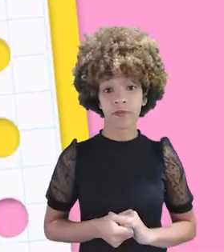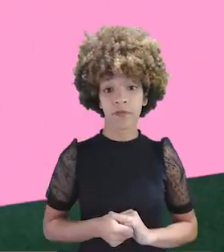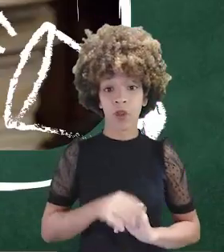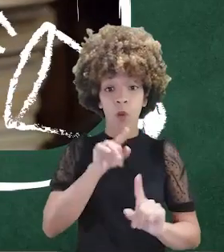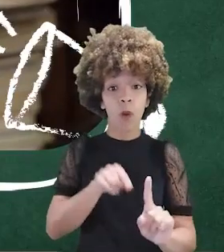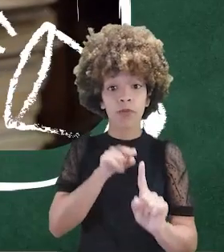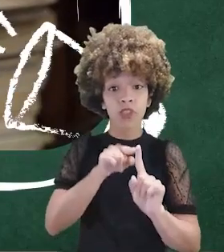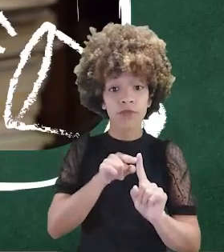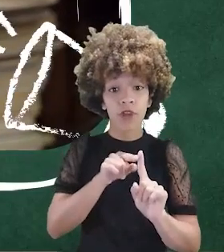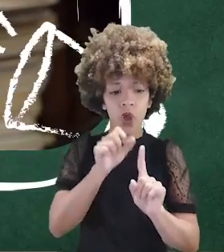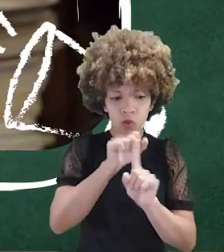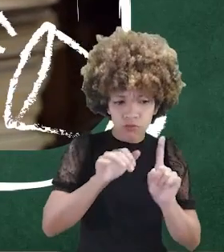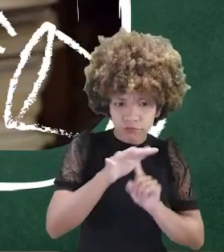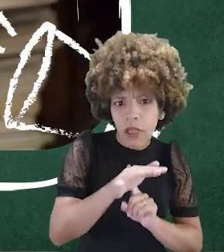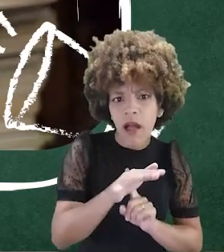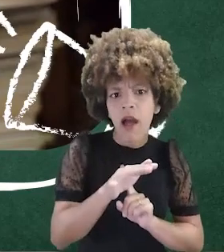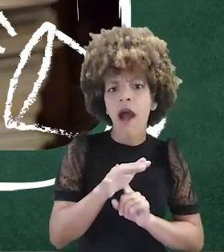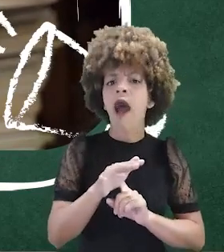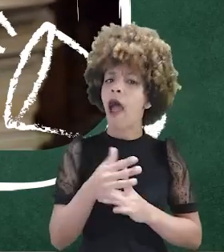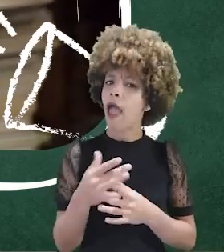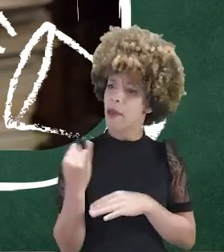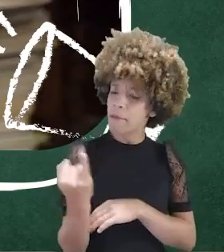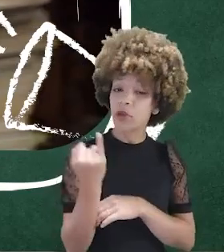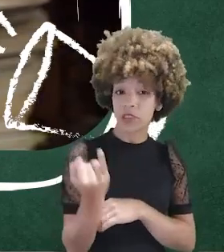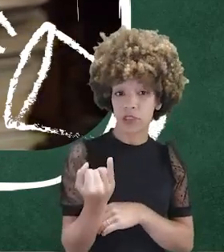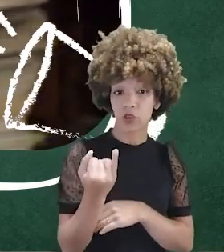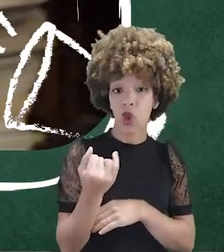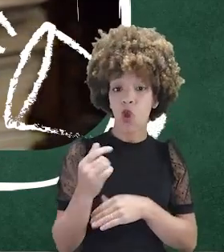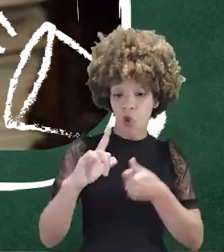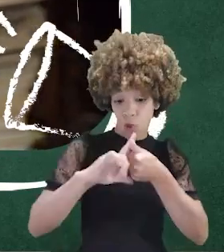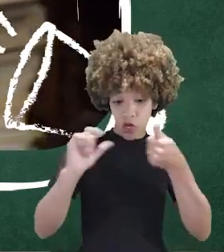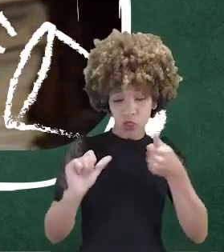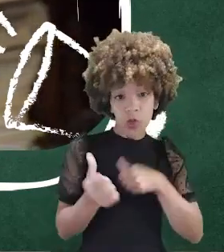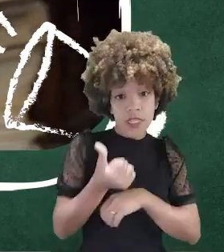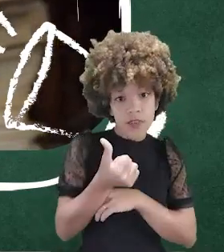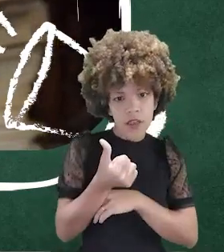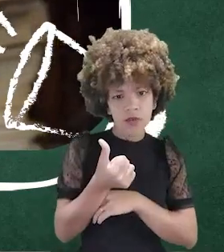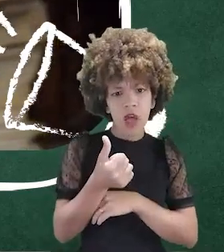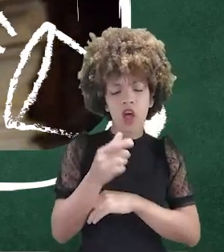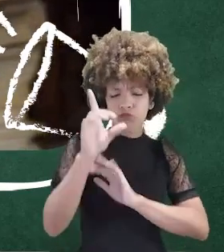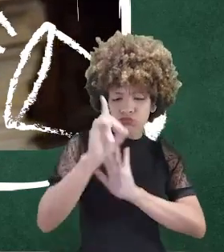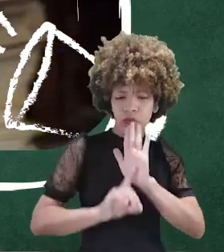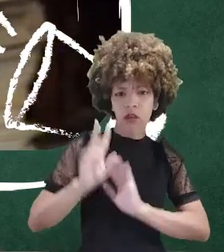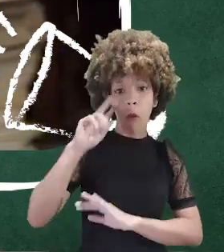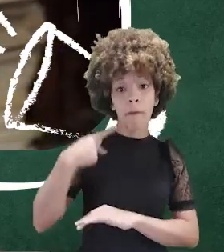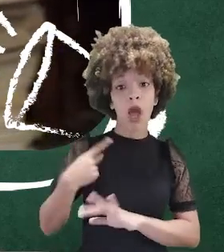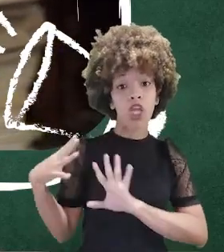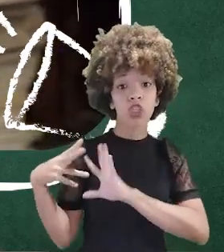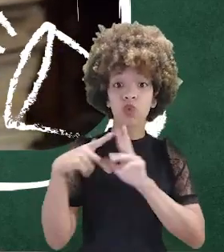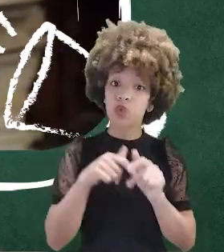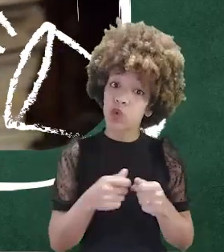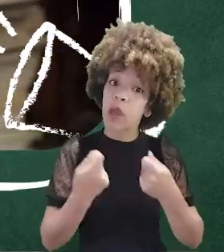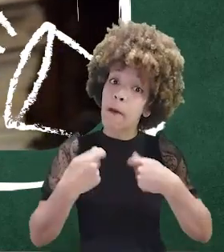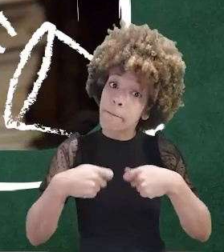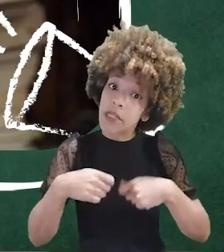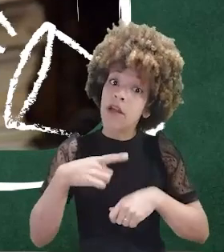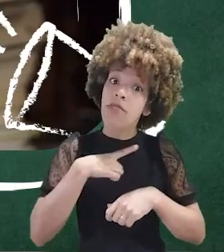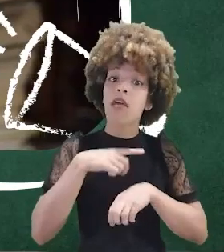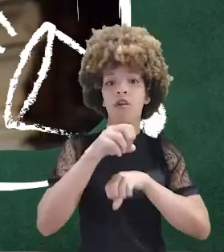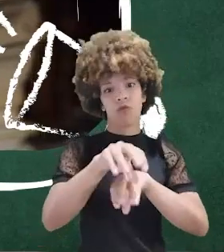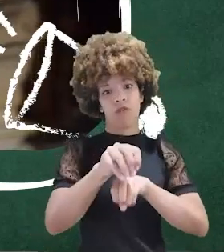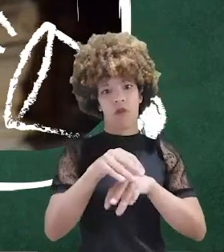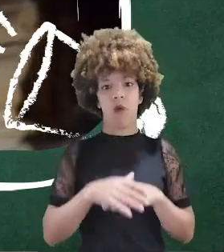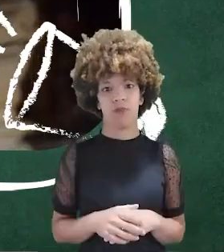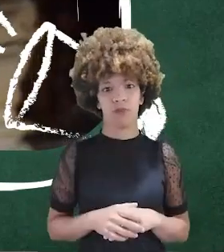O papel do Estado é fundamental. O artigo 6º da Declaração de Direitos Humanos, ele assegura que todos devem ter